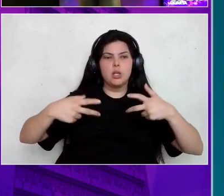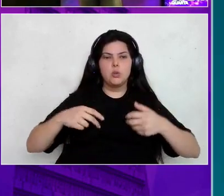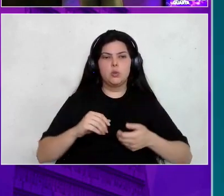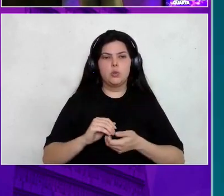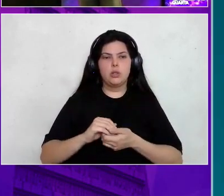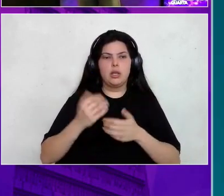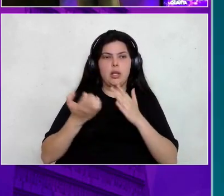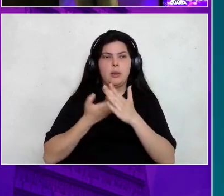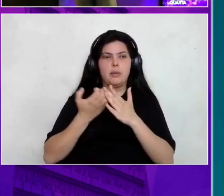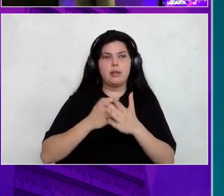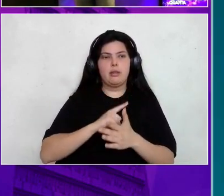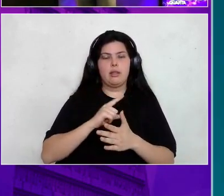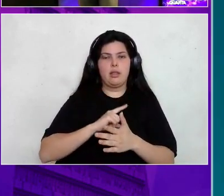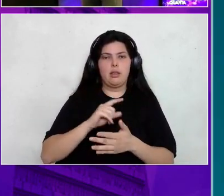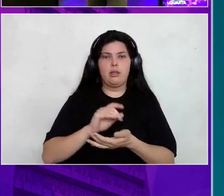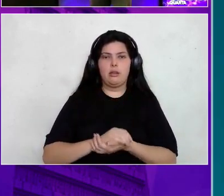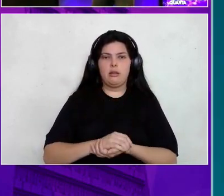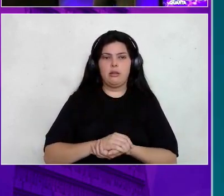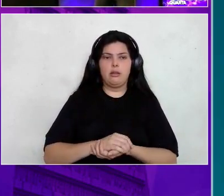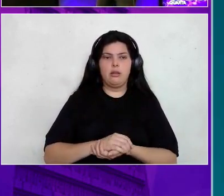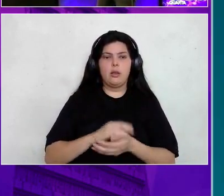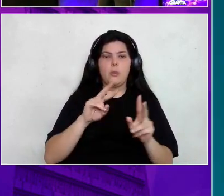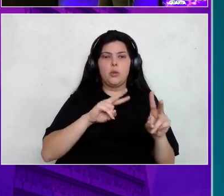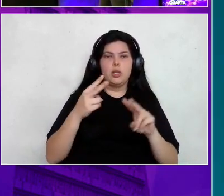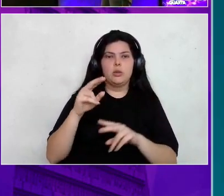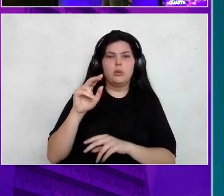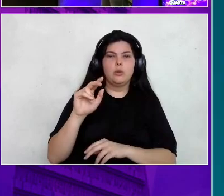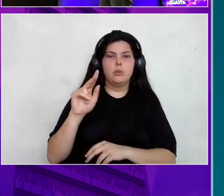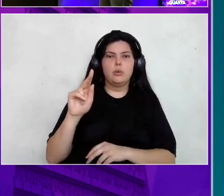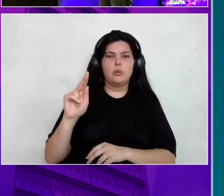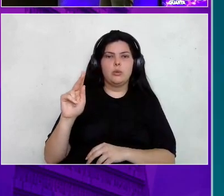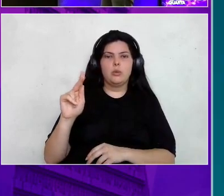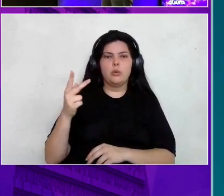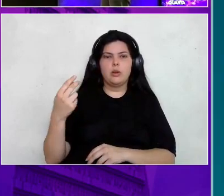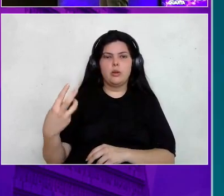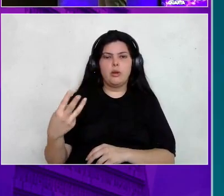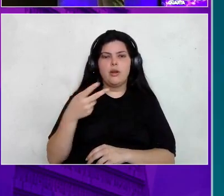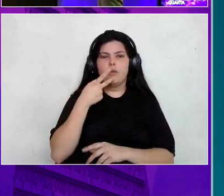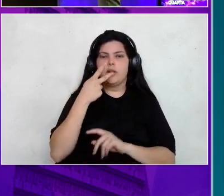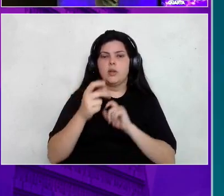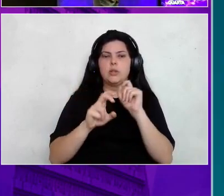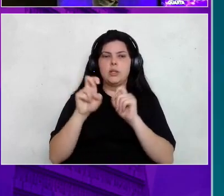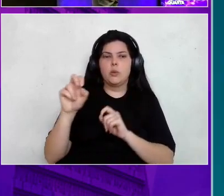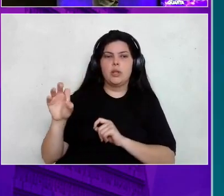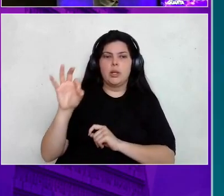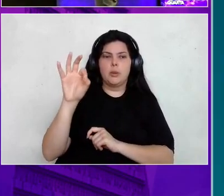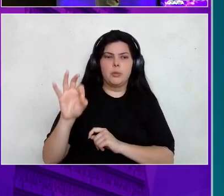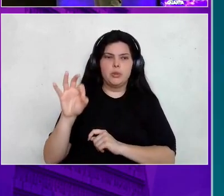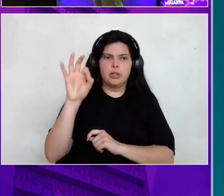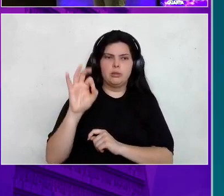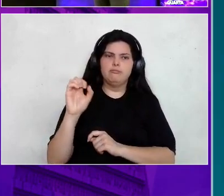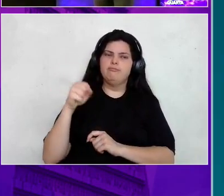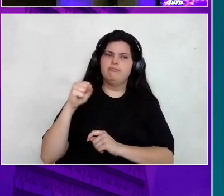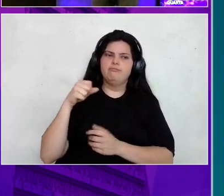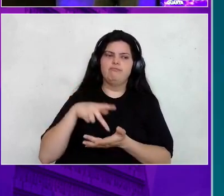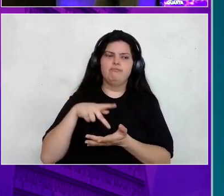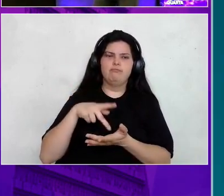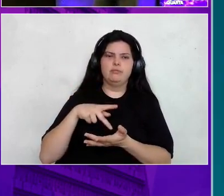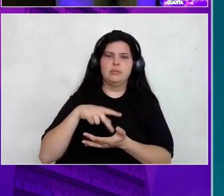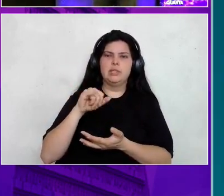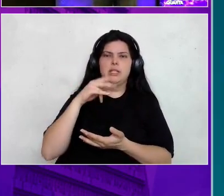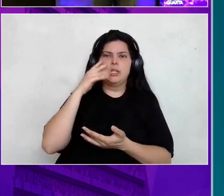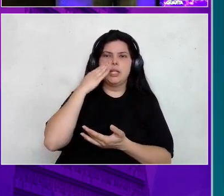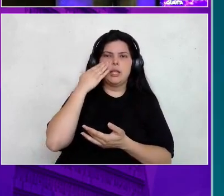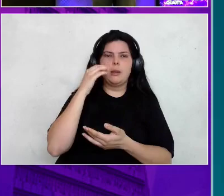.com esteve migrando para HeatWave? Ali ele está falando que foi 50%. E realmente se a gente ler ali no PDF está escrito que foi